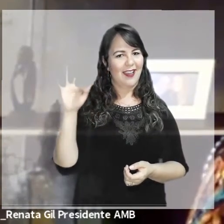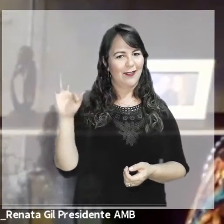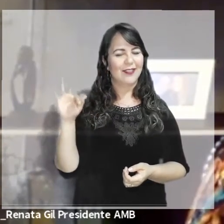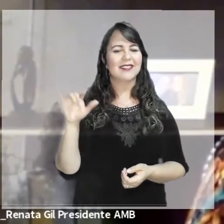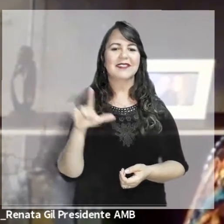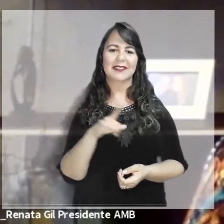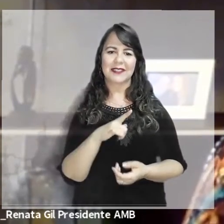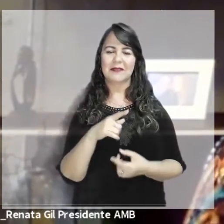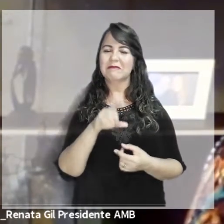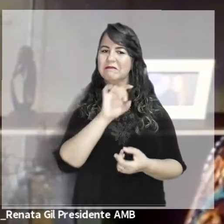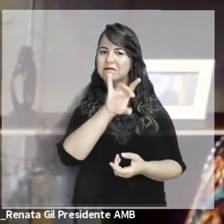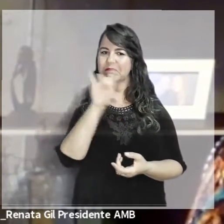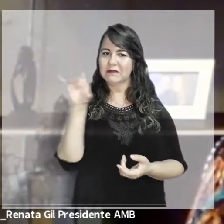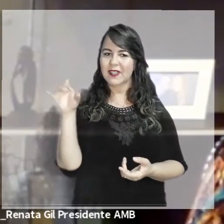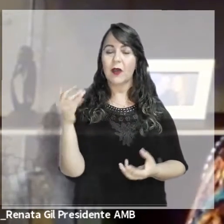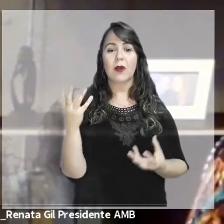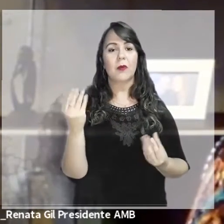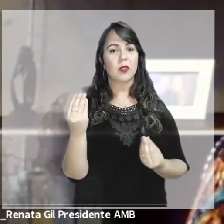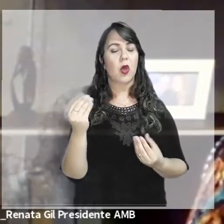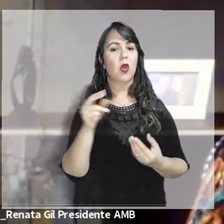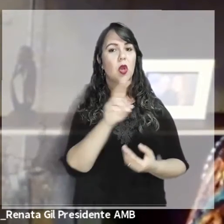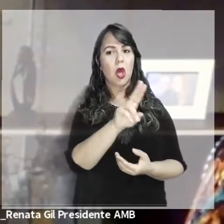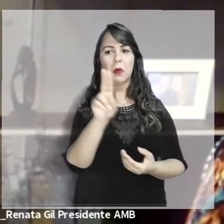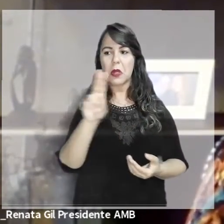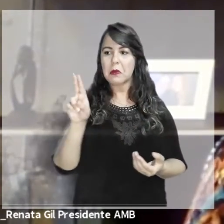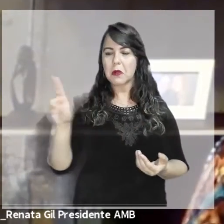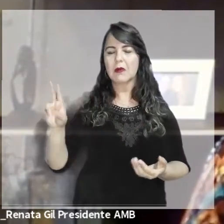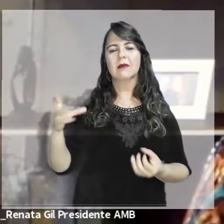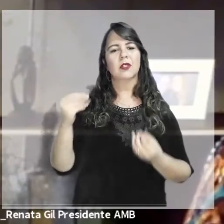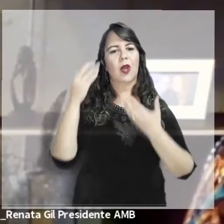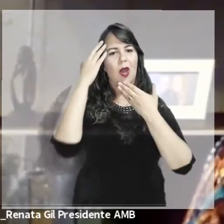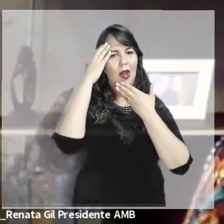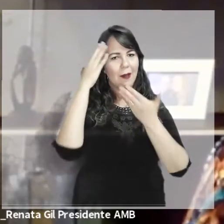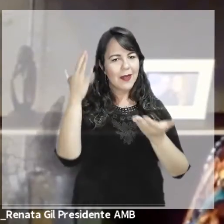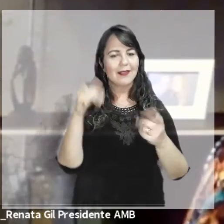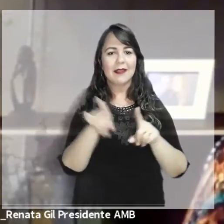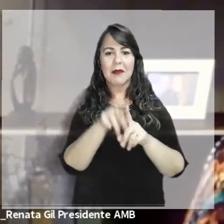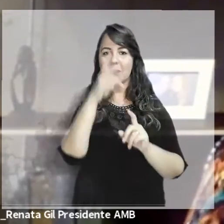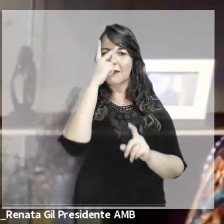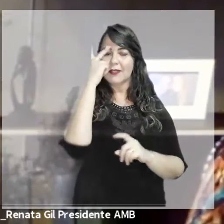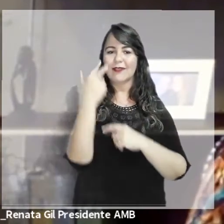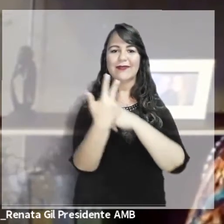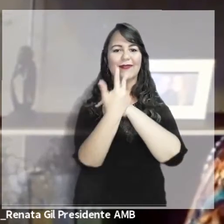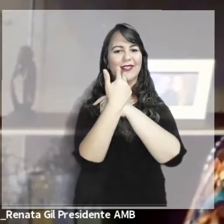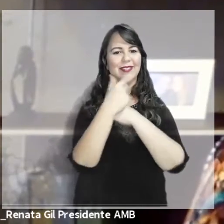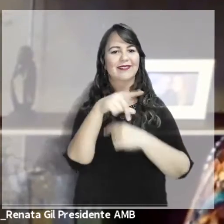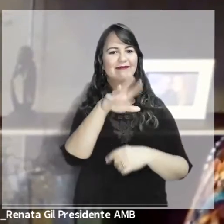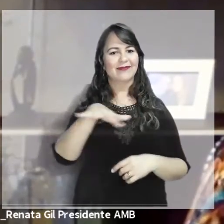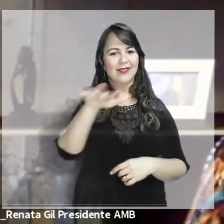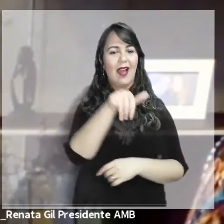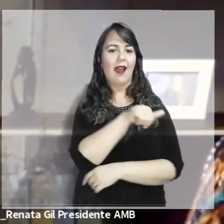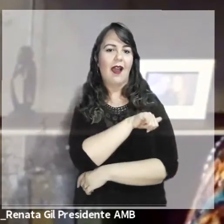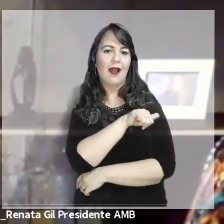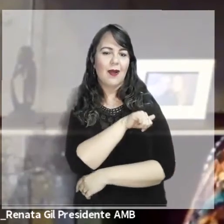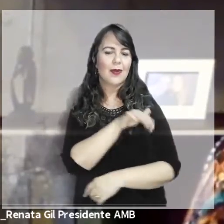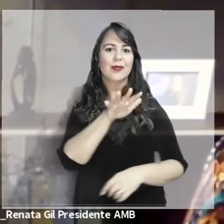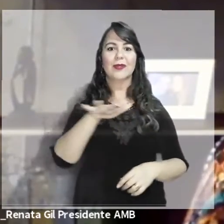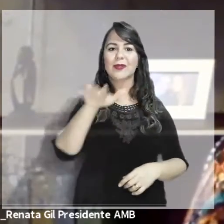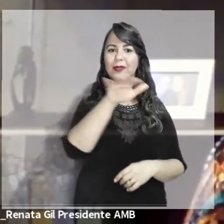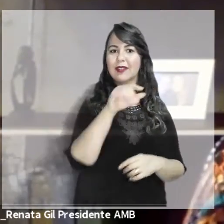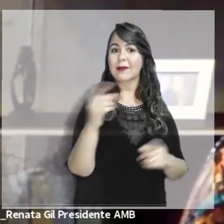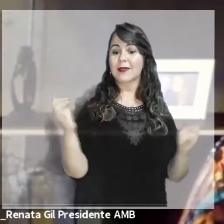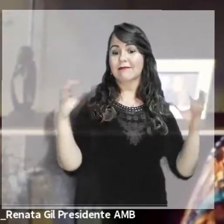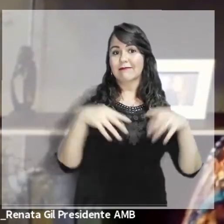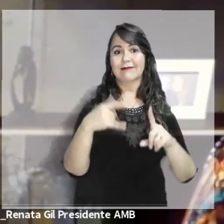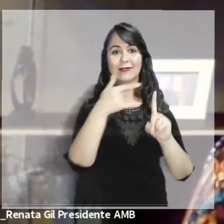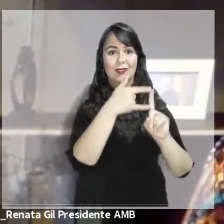associativa, representa o nosso presidente Fábio Esteves. Em nome de todos vocês, eu cumprimento toda a assistência, os servidores, os